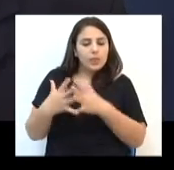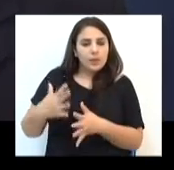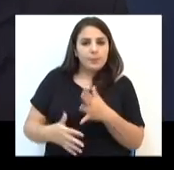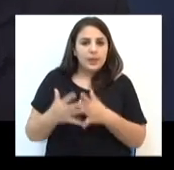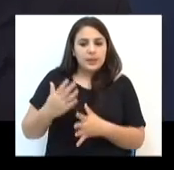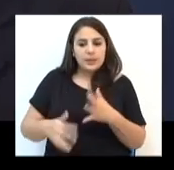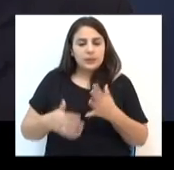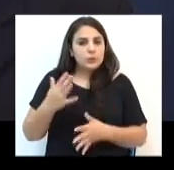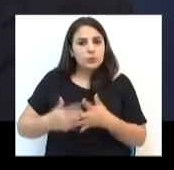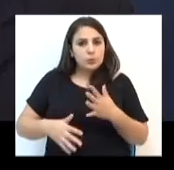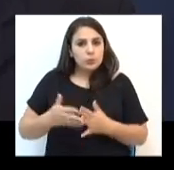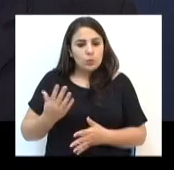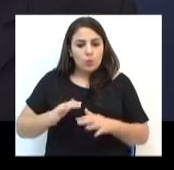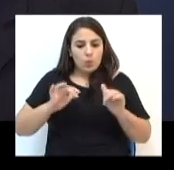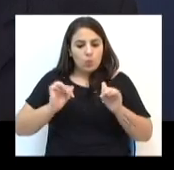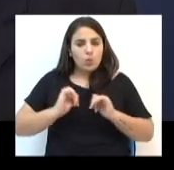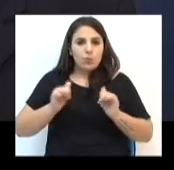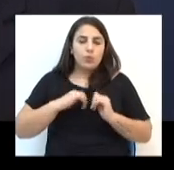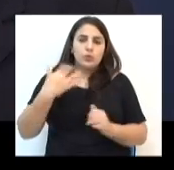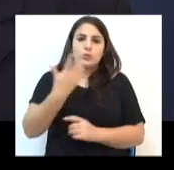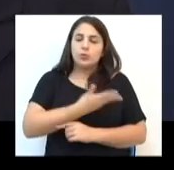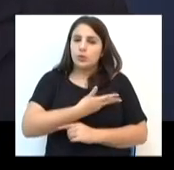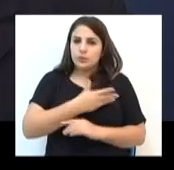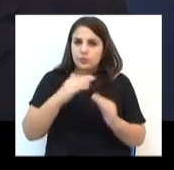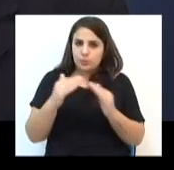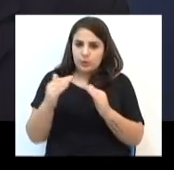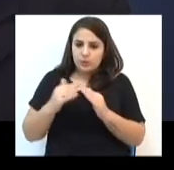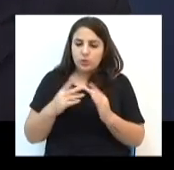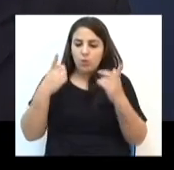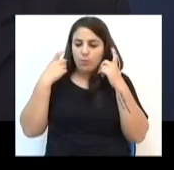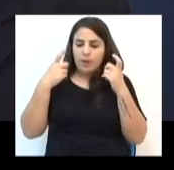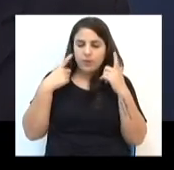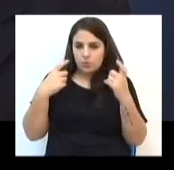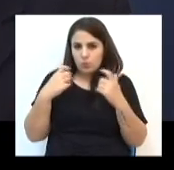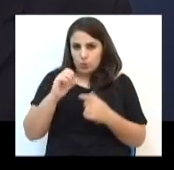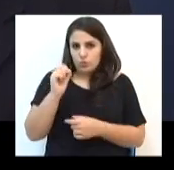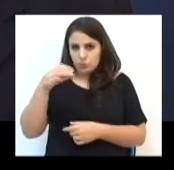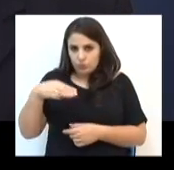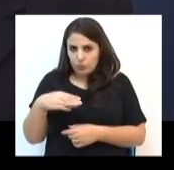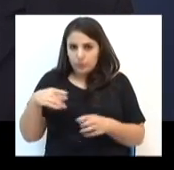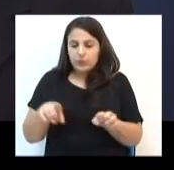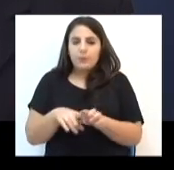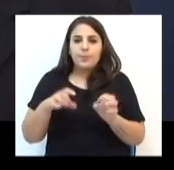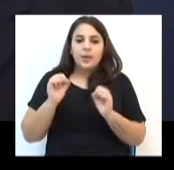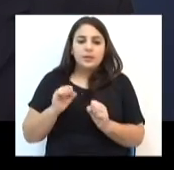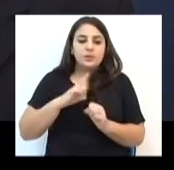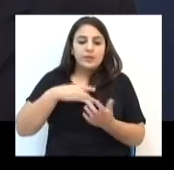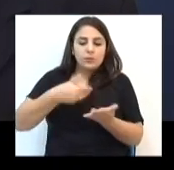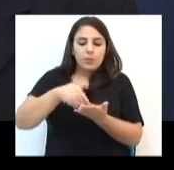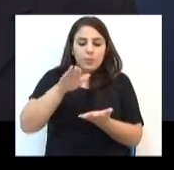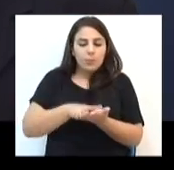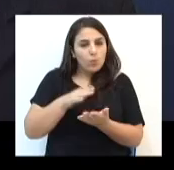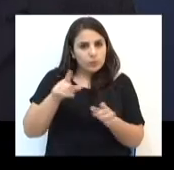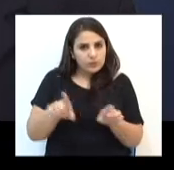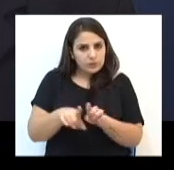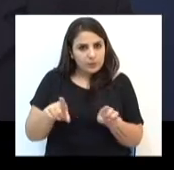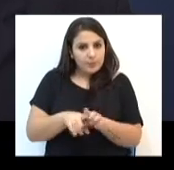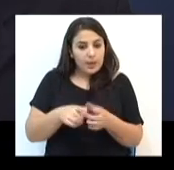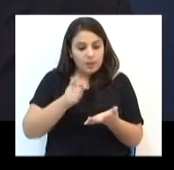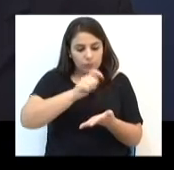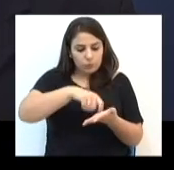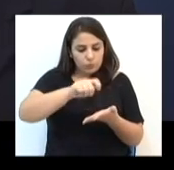prejudicando o descanso dos moradores da nossa cidade, através de barulhos, que fossem realmente punidos.